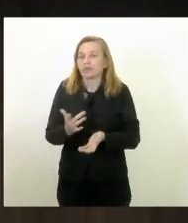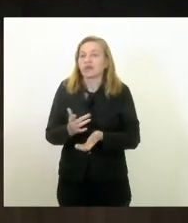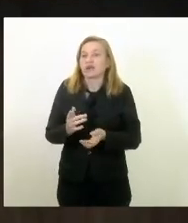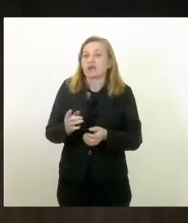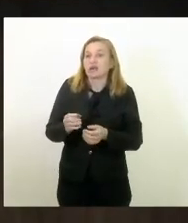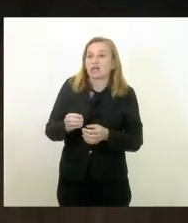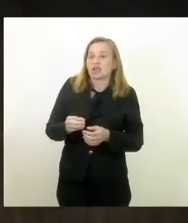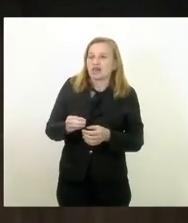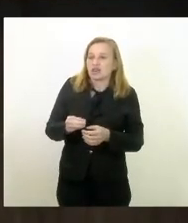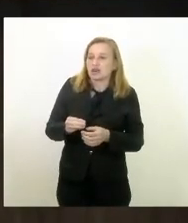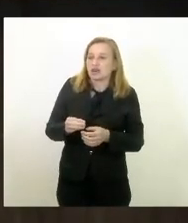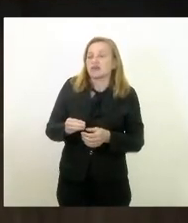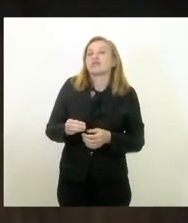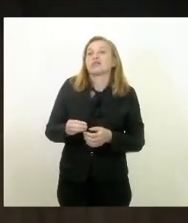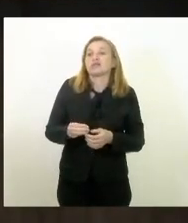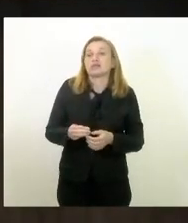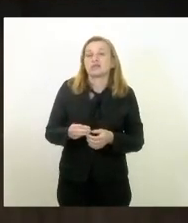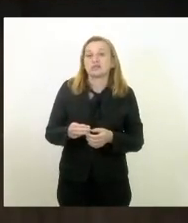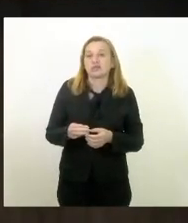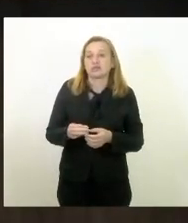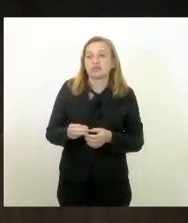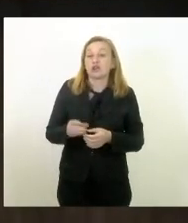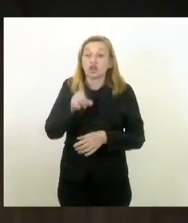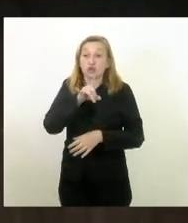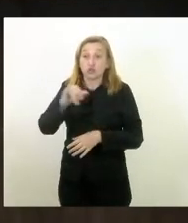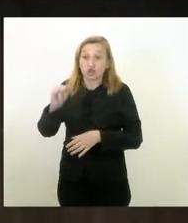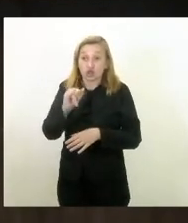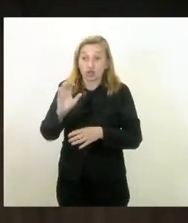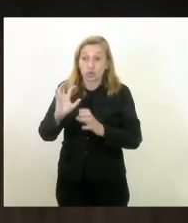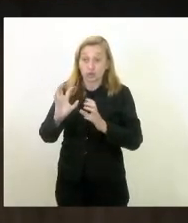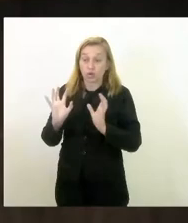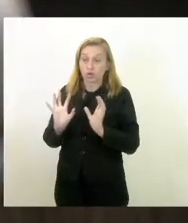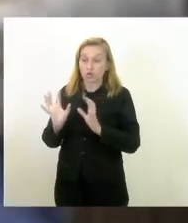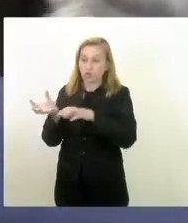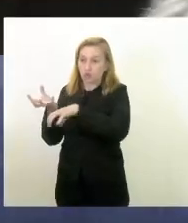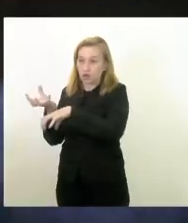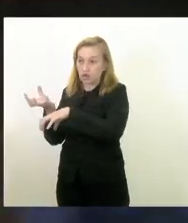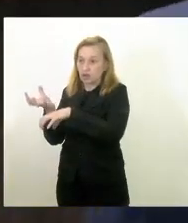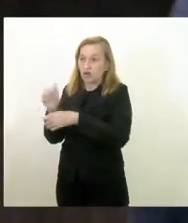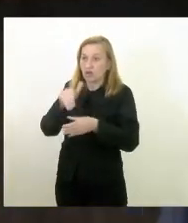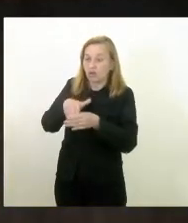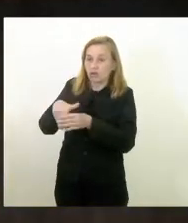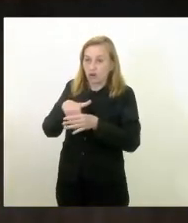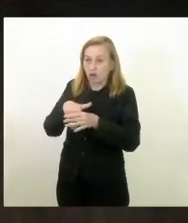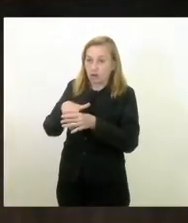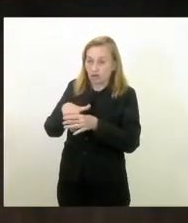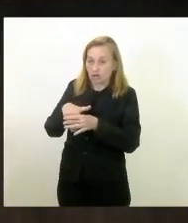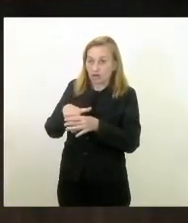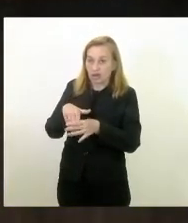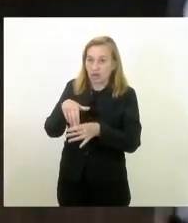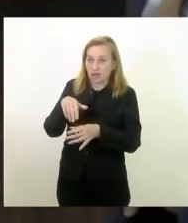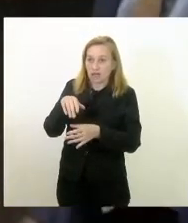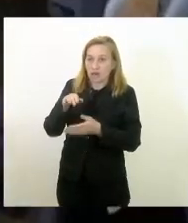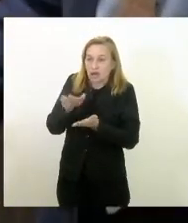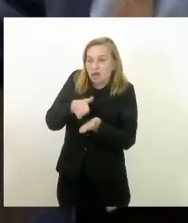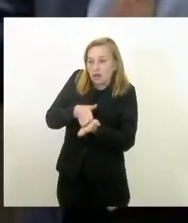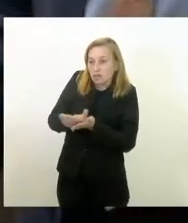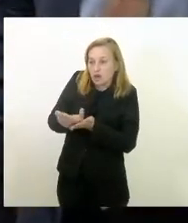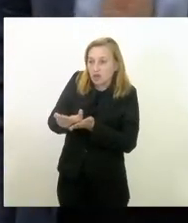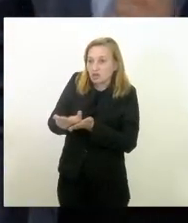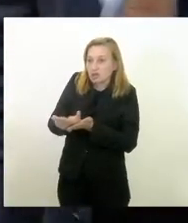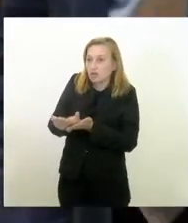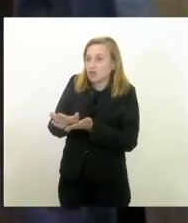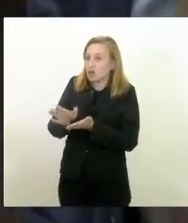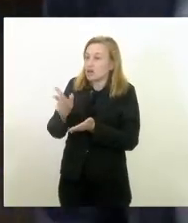na esplanada do Ministério deputado Carlos Mink no dia que o Congresso vota para votar o voto impresso é uma aberração e a gente não vai ficar em